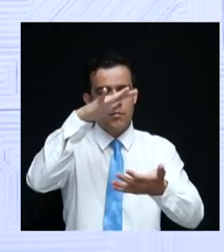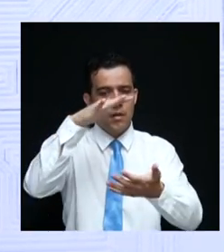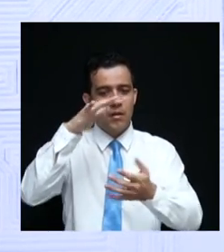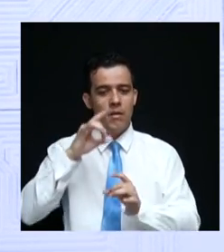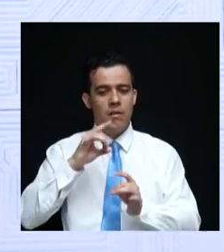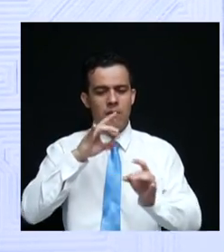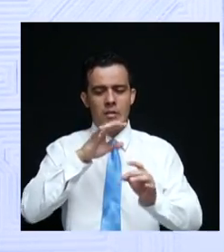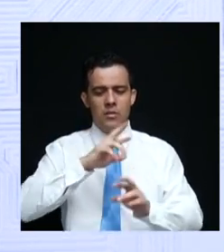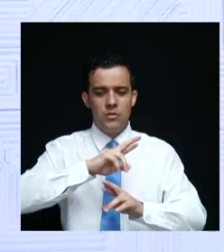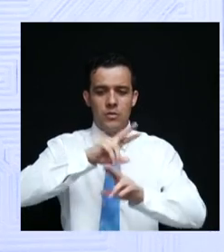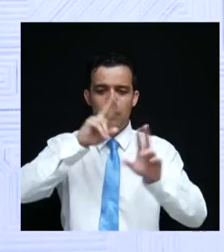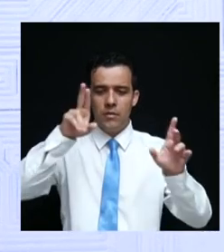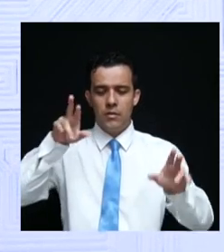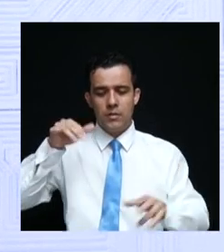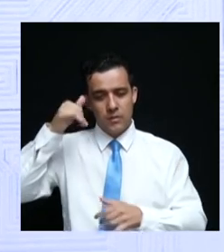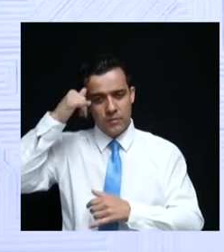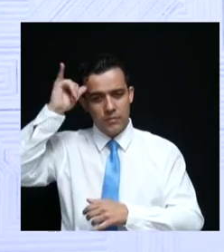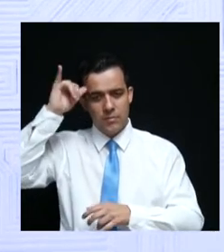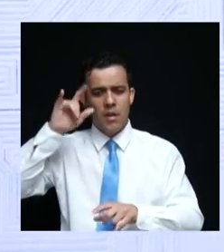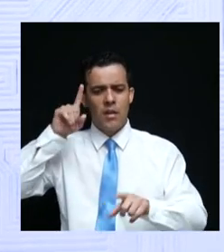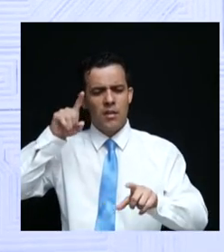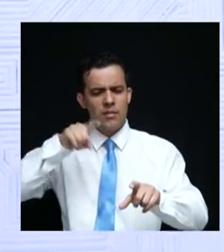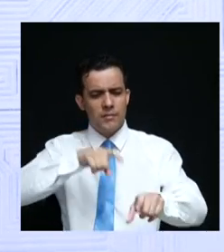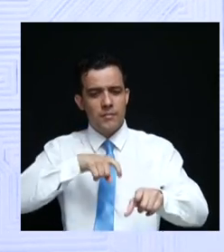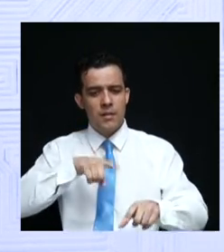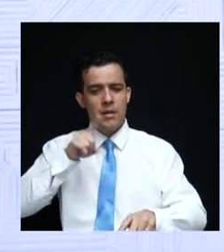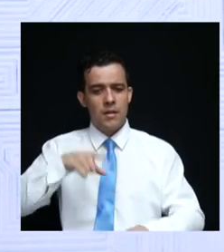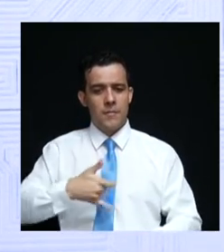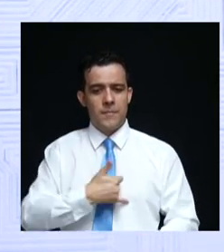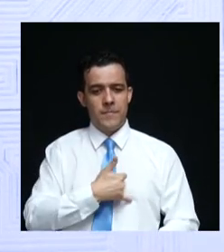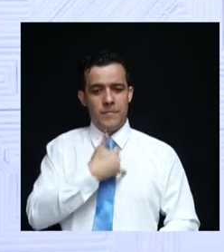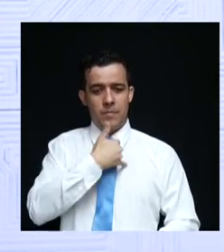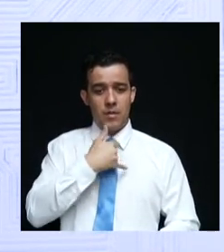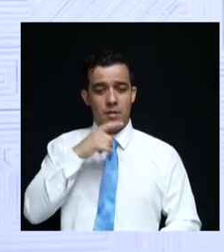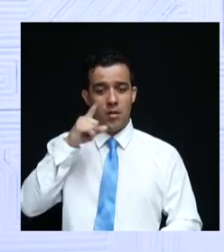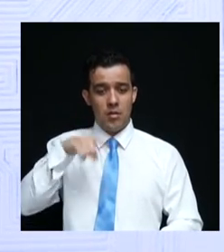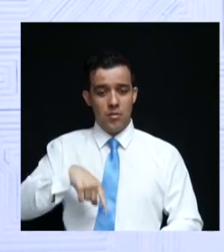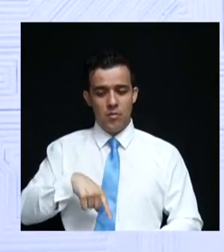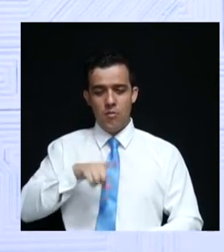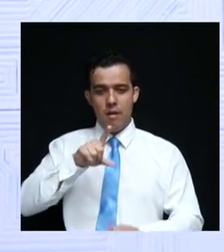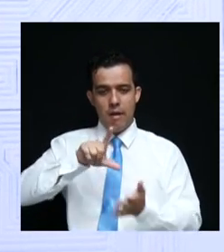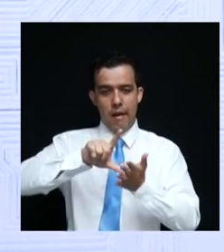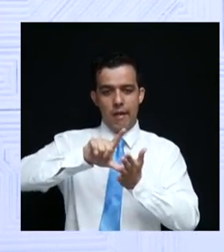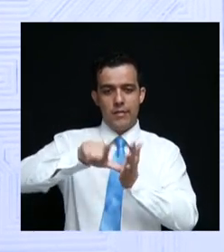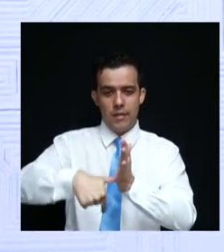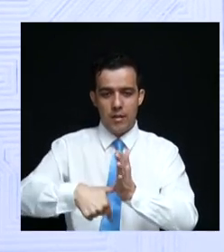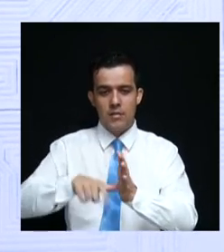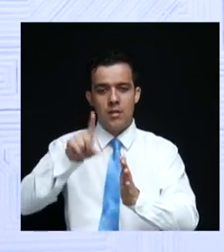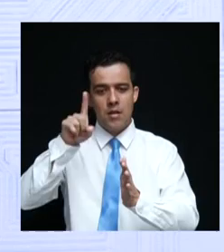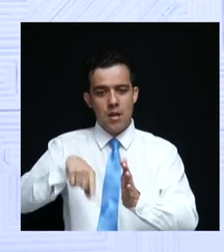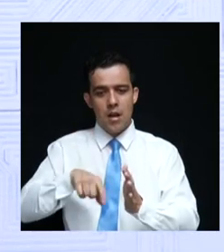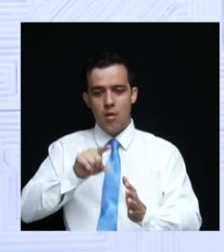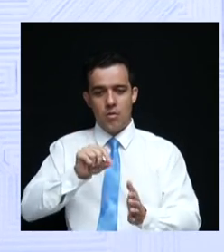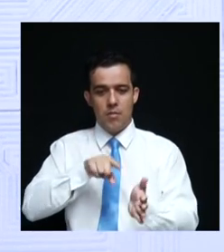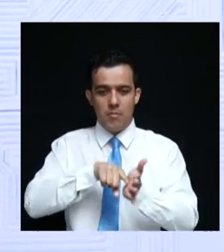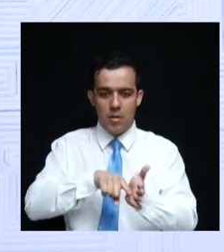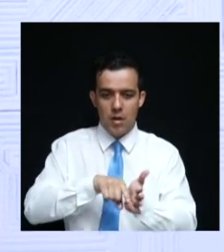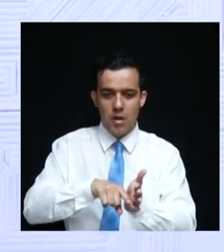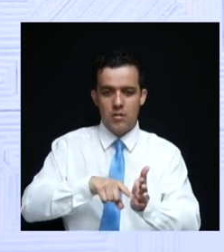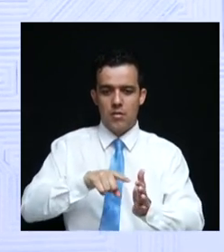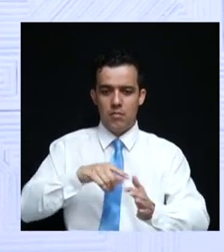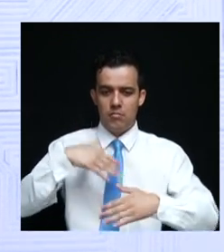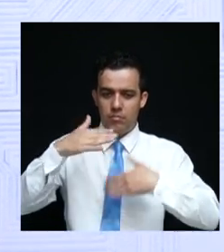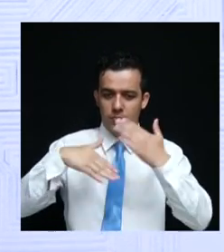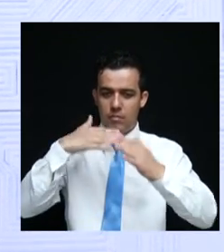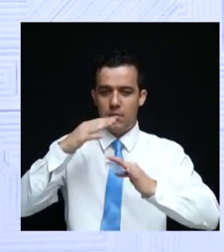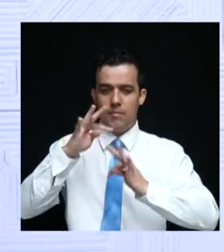commodities. Então, isto é orgulho. Não é um estado do atraso, é um estado da pesquisa, avançado e com a tecnologia,